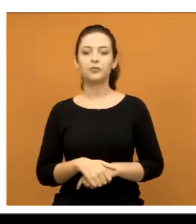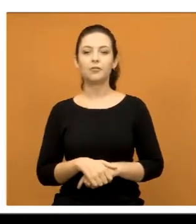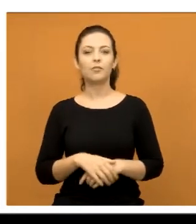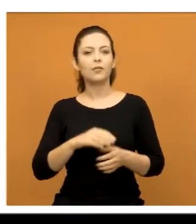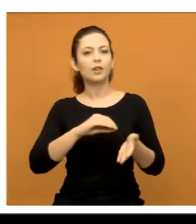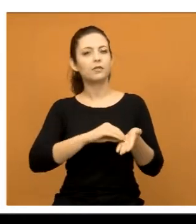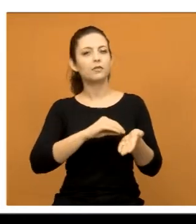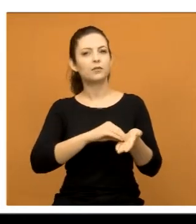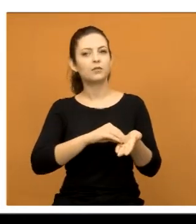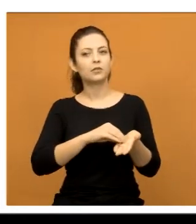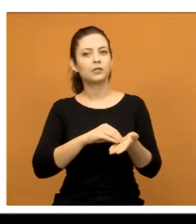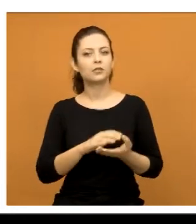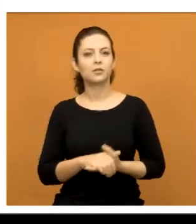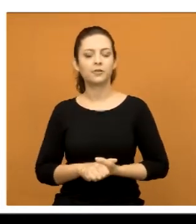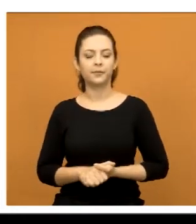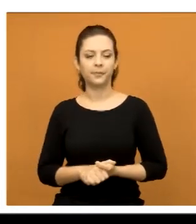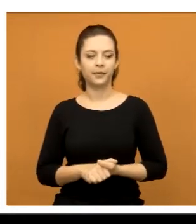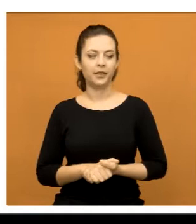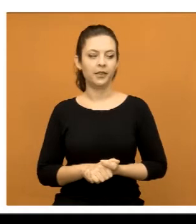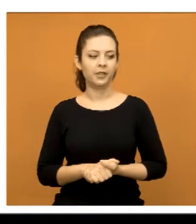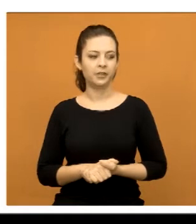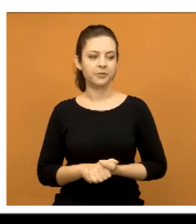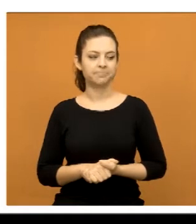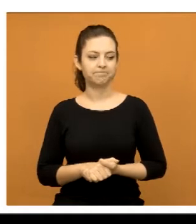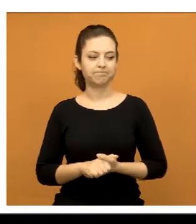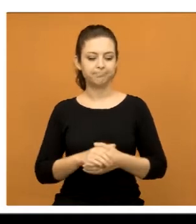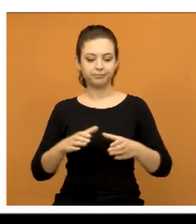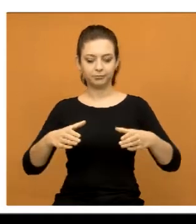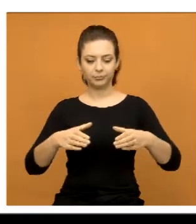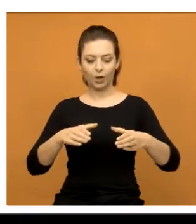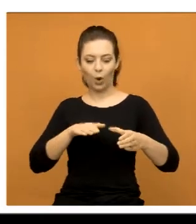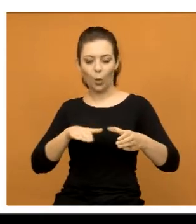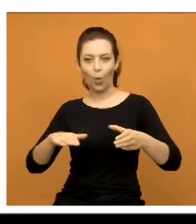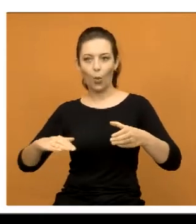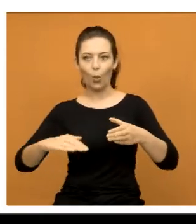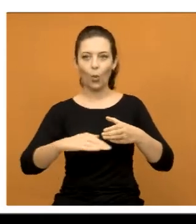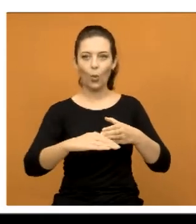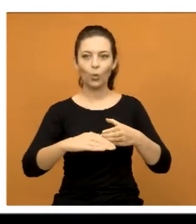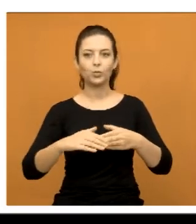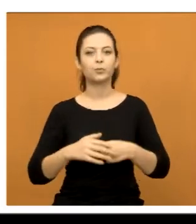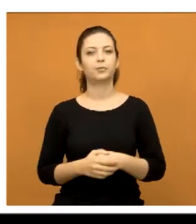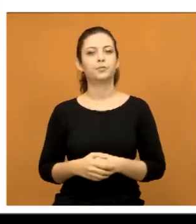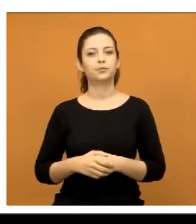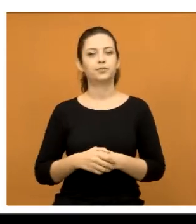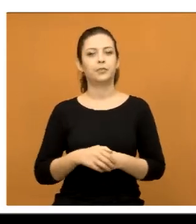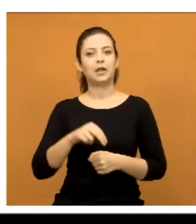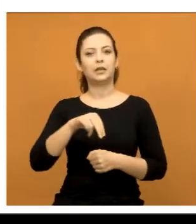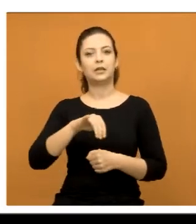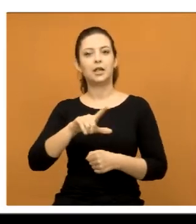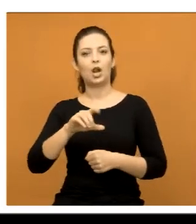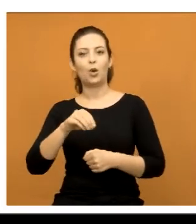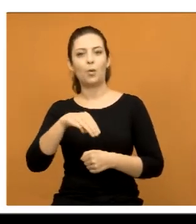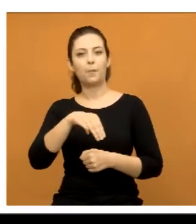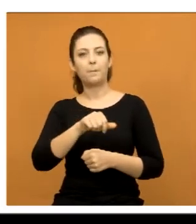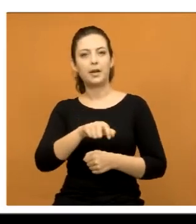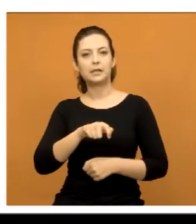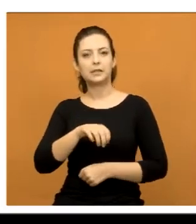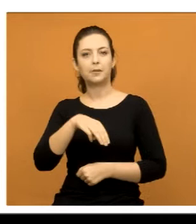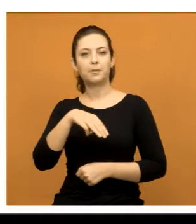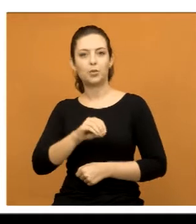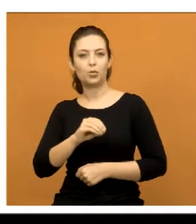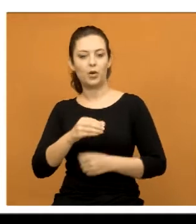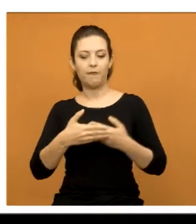Falta de rotatória na rodovia Nilo Máximo, em frente ao condomínio,